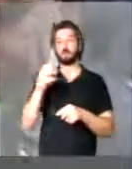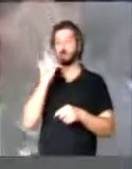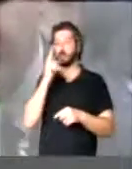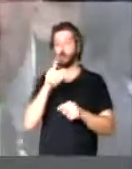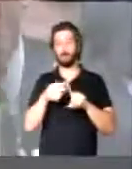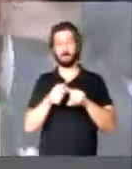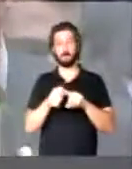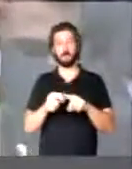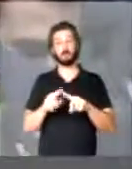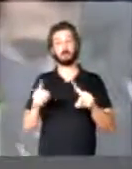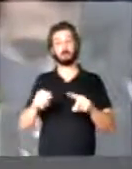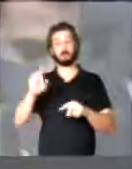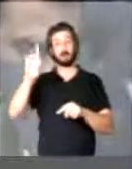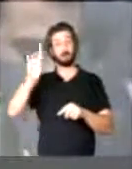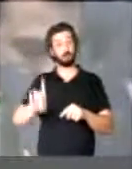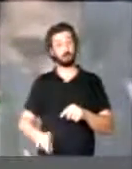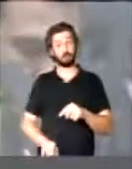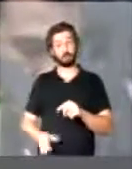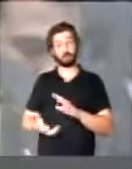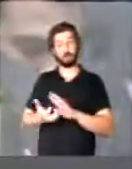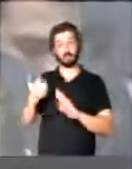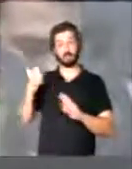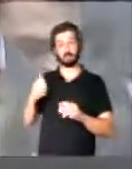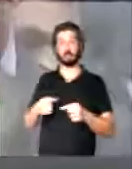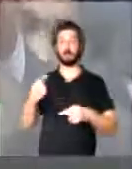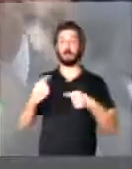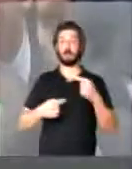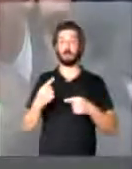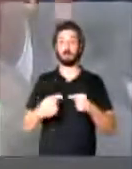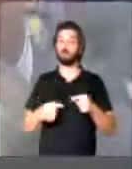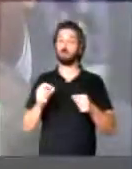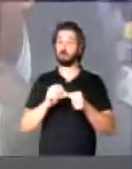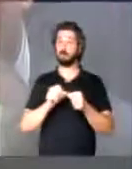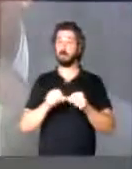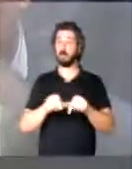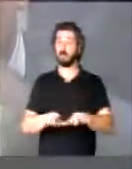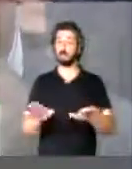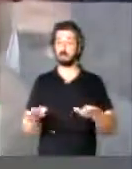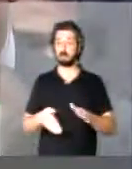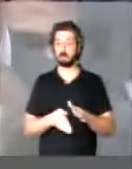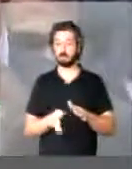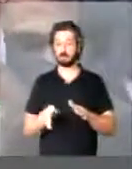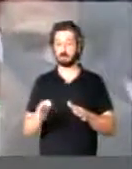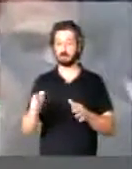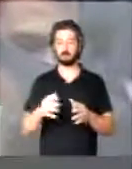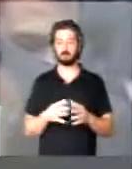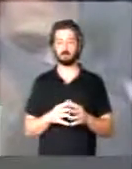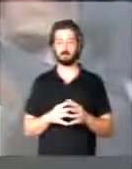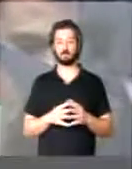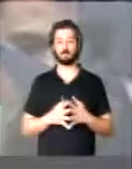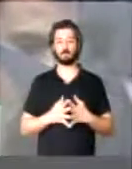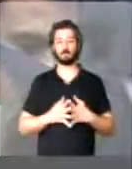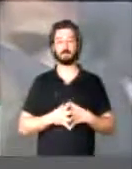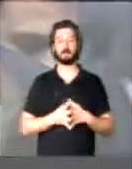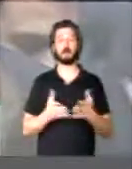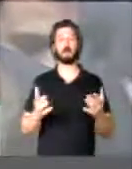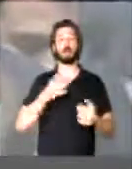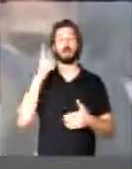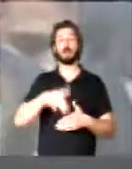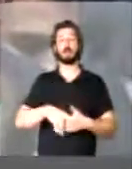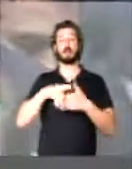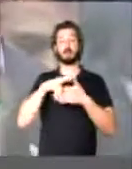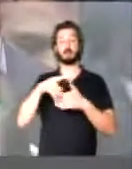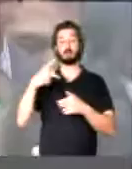milho, mas direitos. A política também se move por esses símbolos. Aqui está com a palavra o deputado Nilson Leitão pela